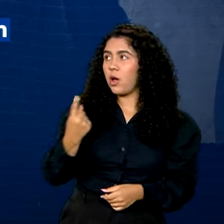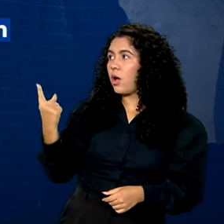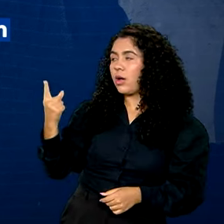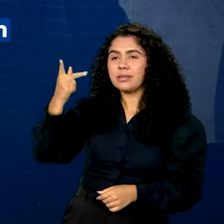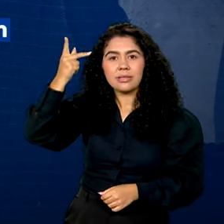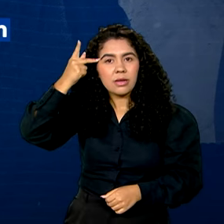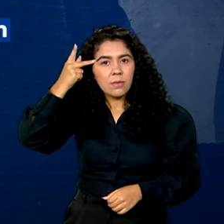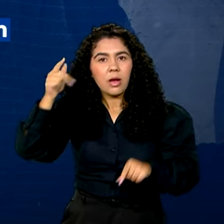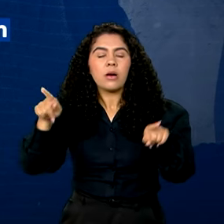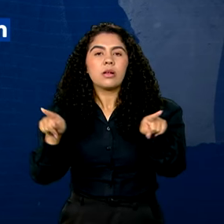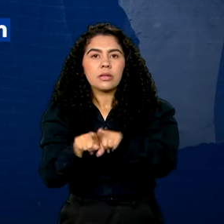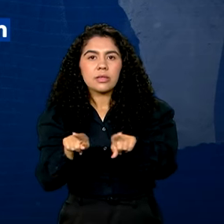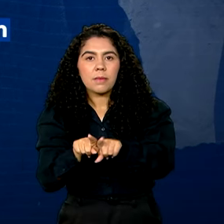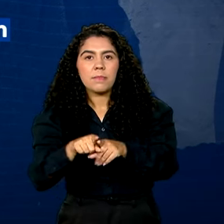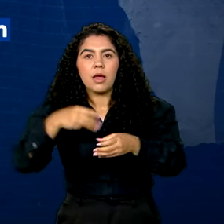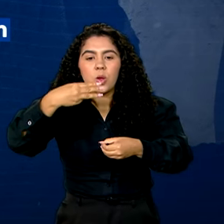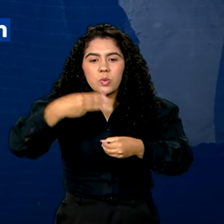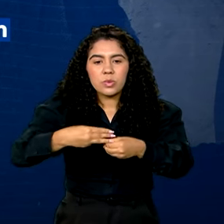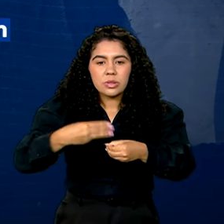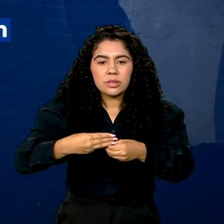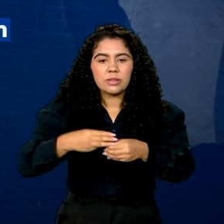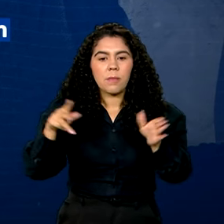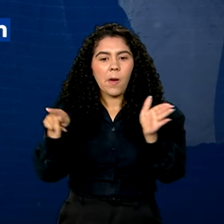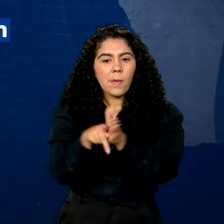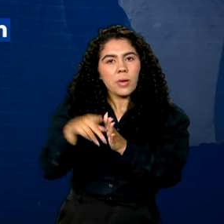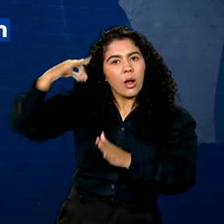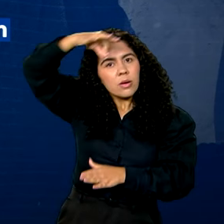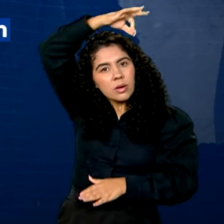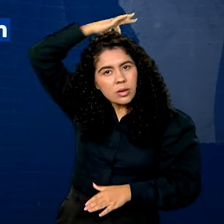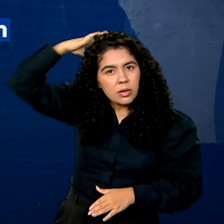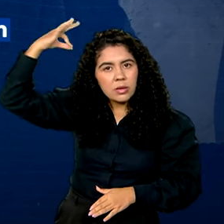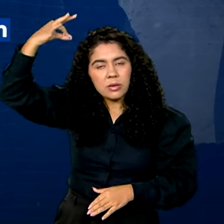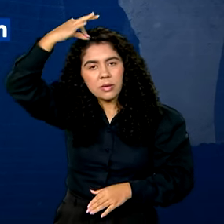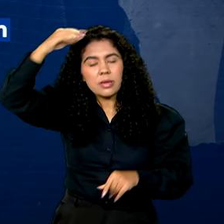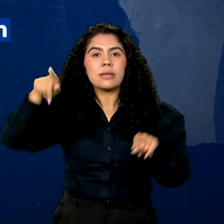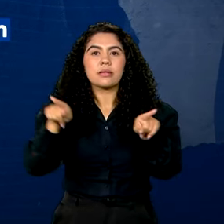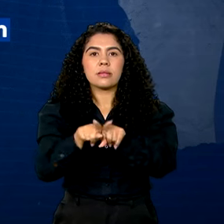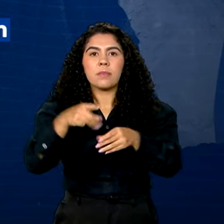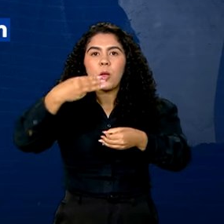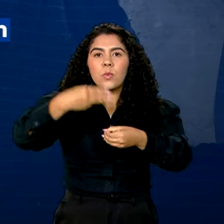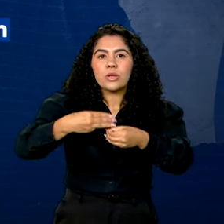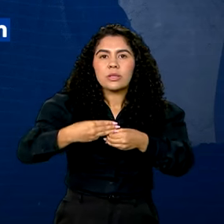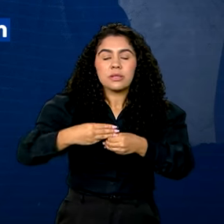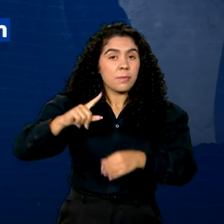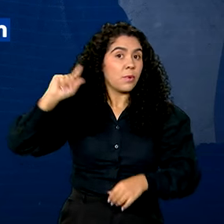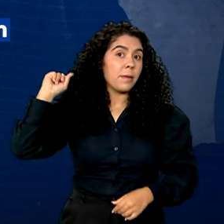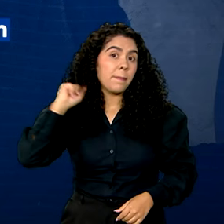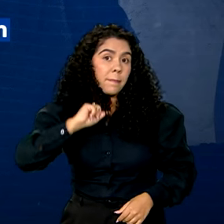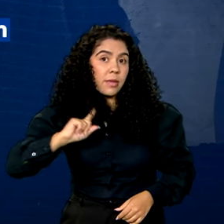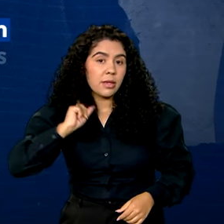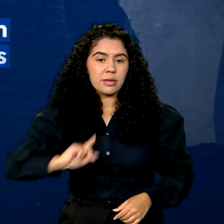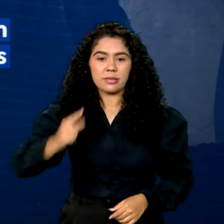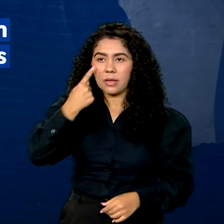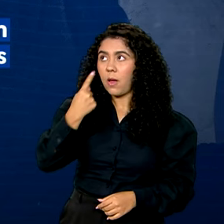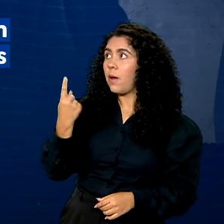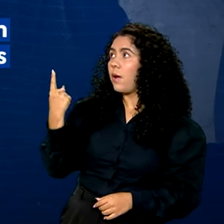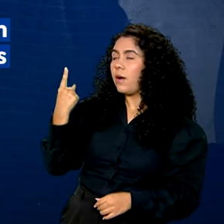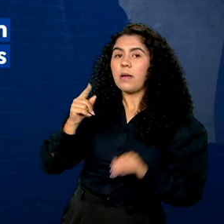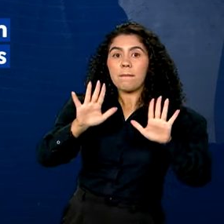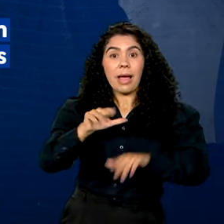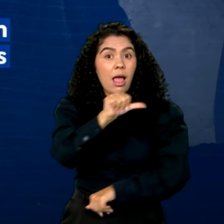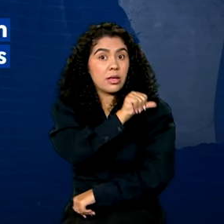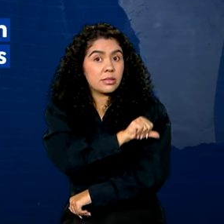Cachoeiro do Itapemirim, no Espírito Santo, e Indianópolis, em Minas Gerais. No Rio de Janeiro, as cidades escolhidas